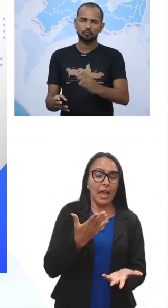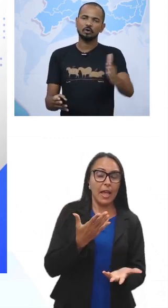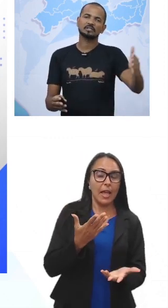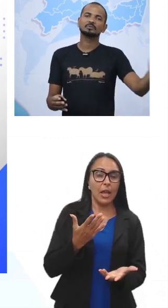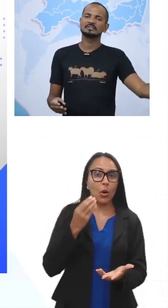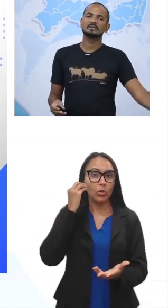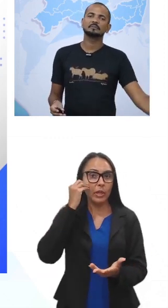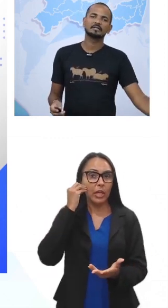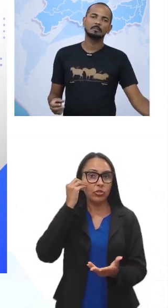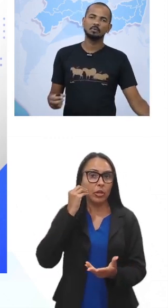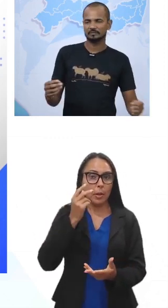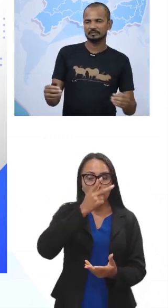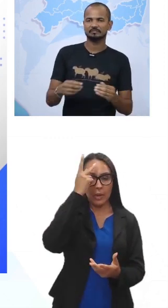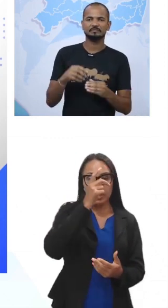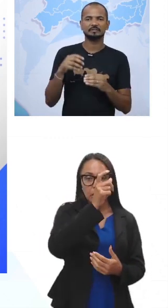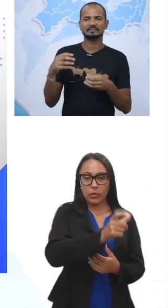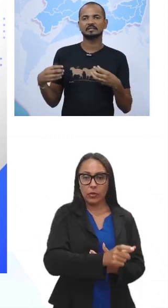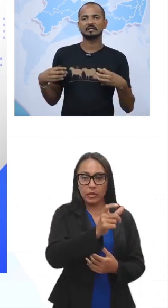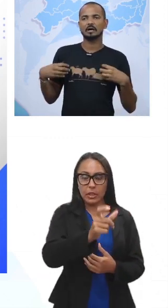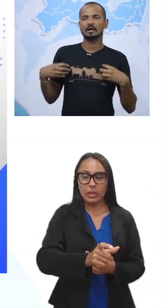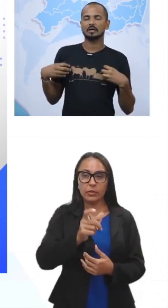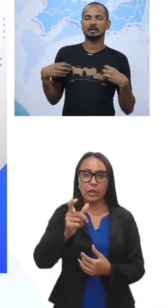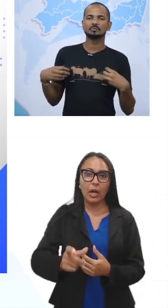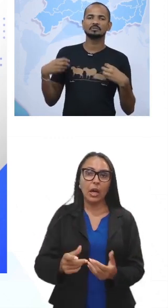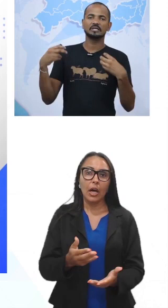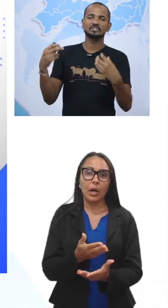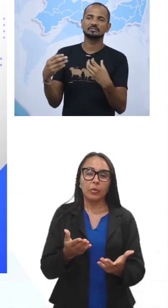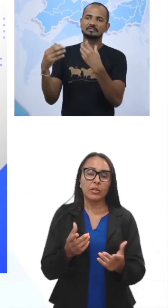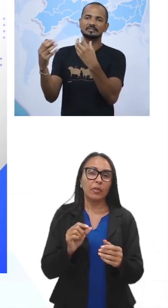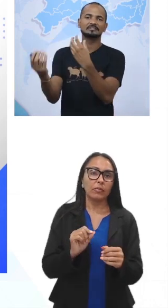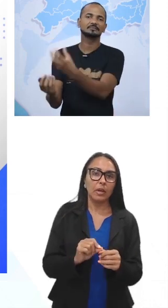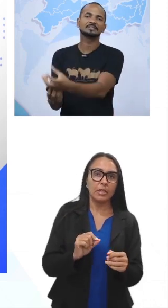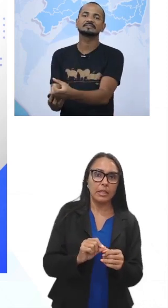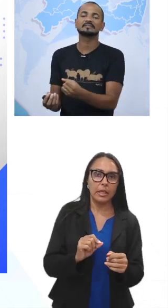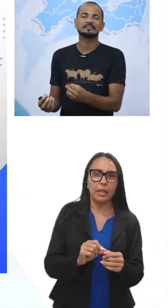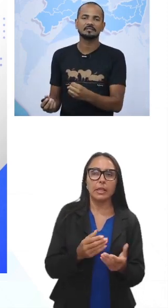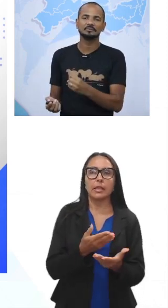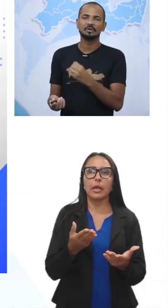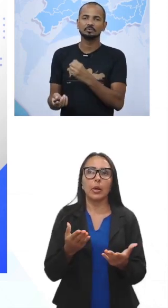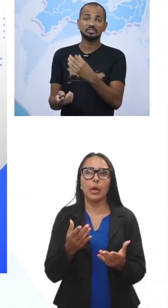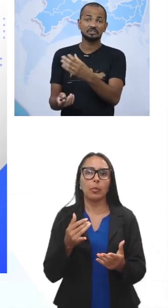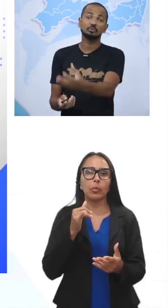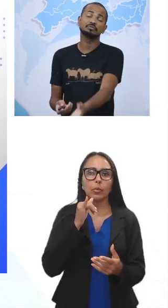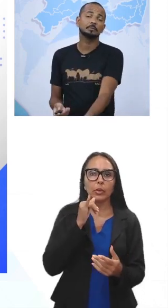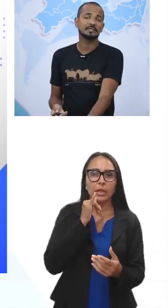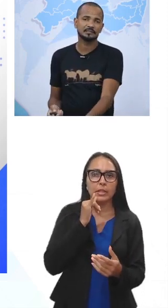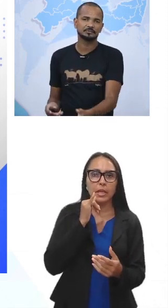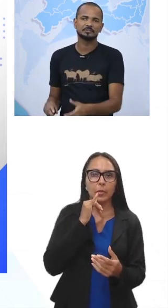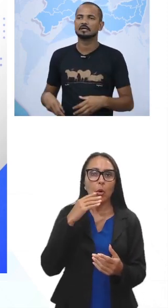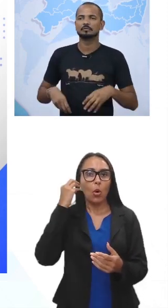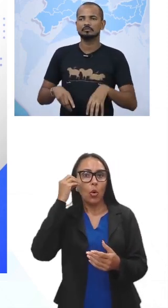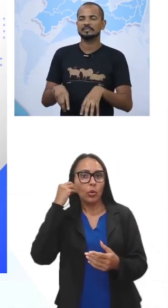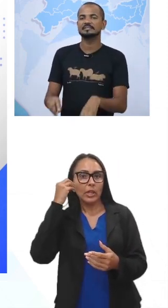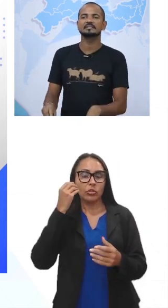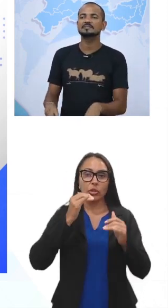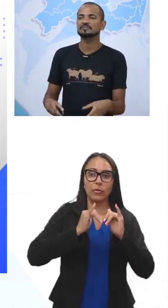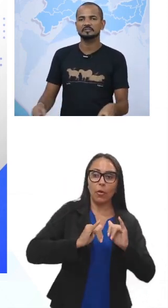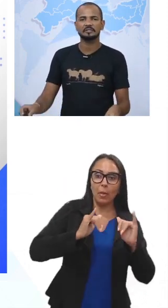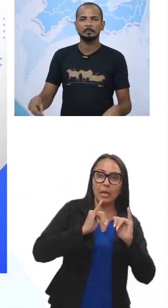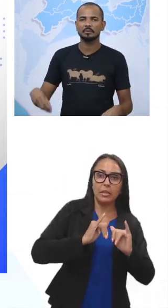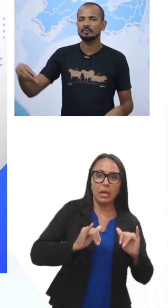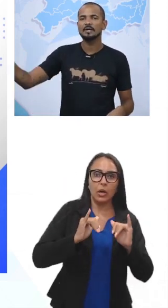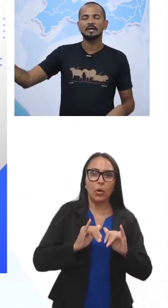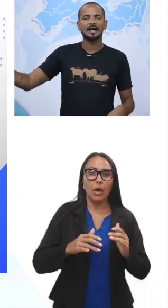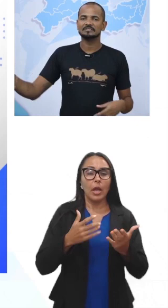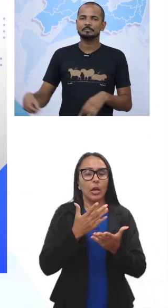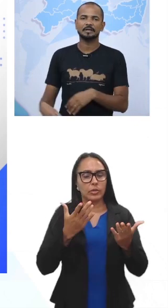estejam fora de uma determinada bolha, você não vai fazer um teste, digamos, aceitação, um teste de confirmação, de não, eu vou fazer isso, eu sei